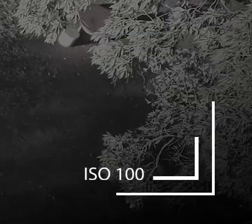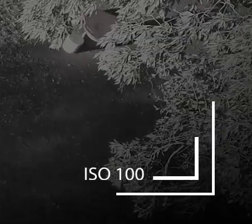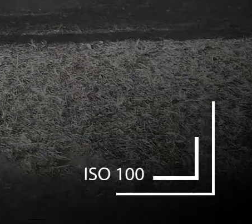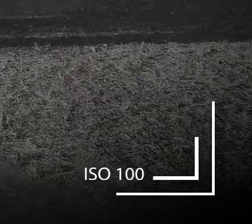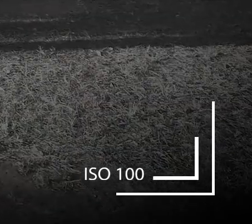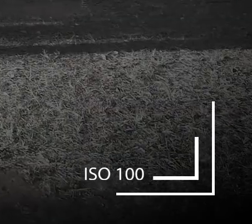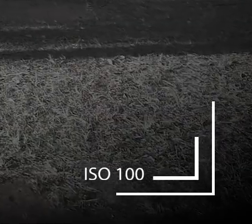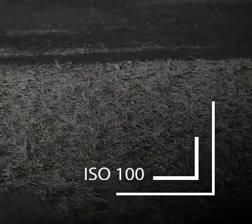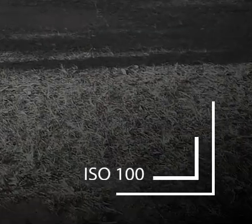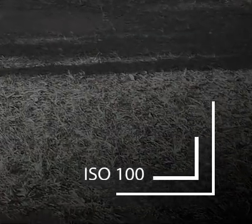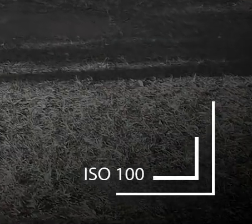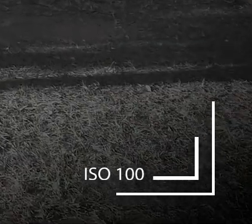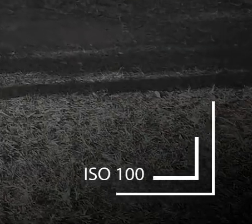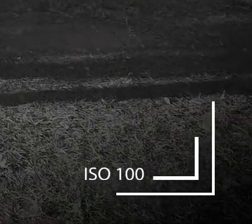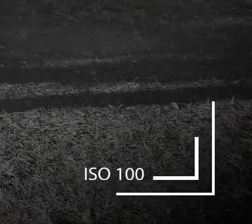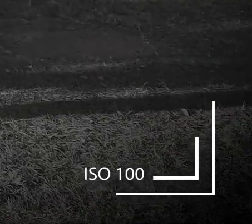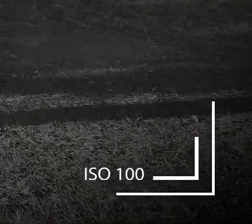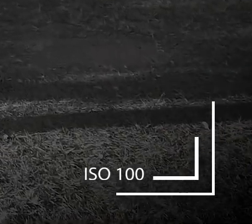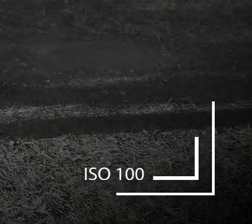Tchau!